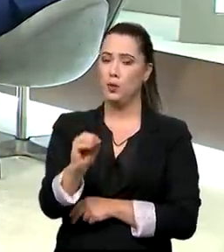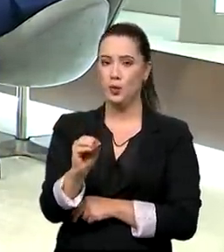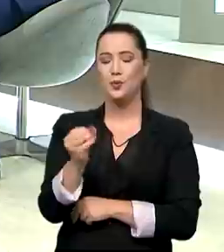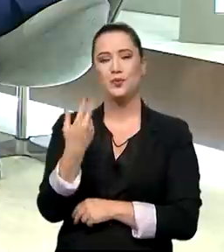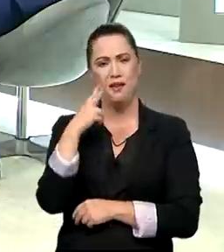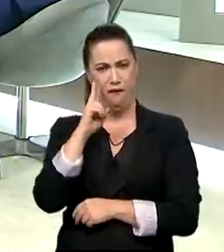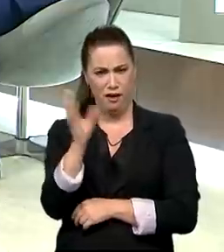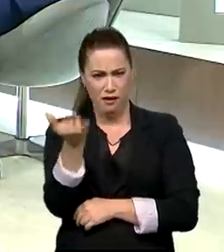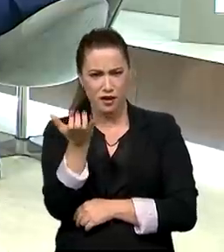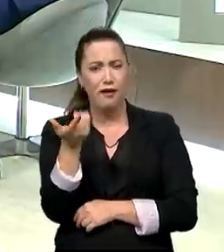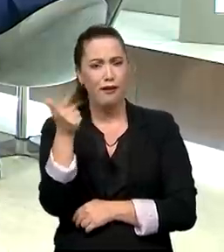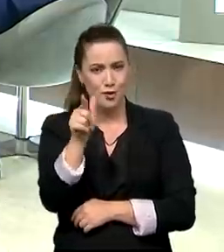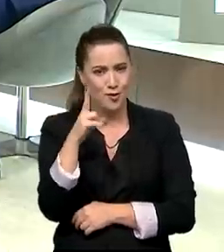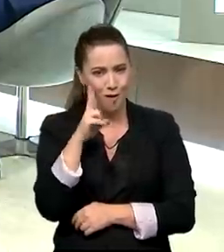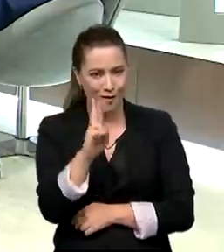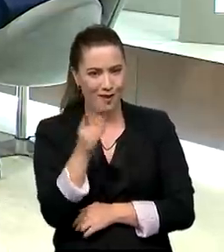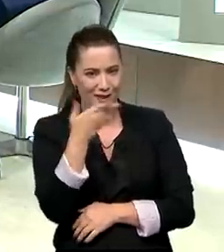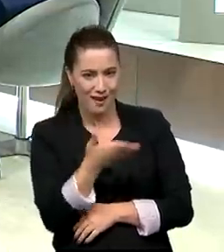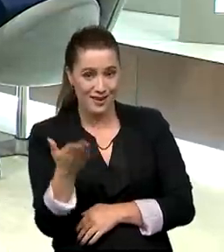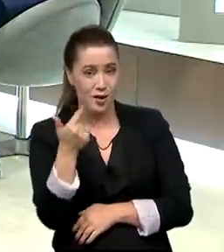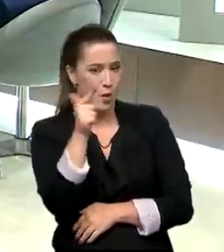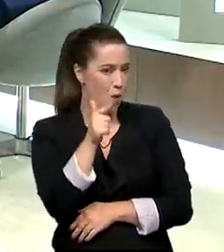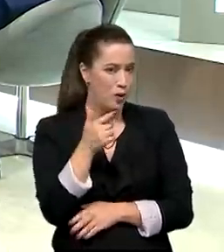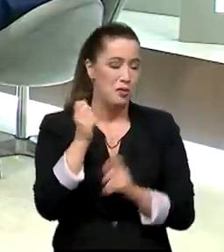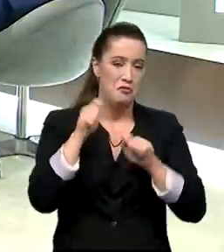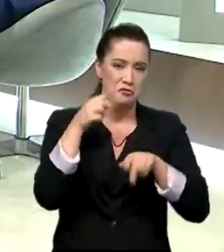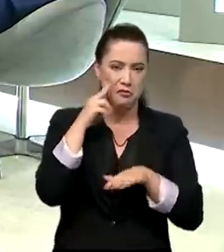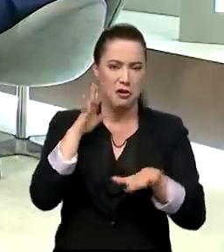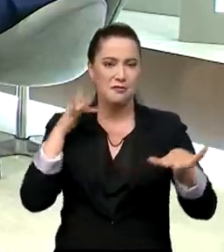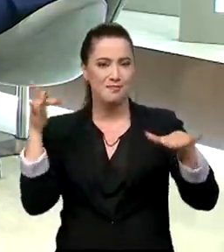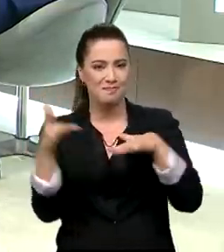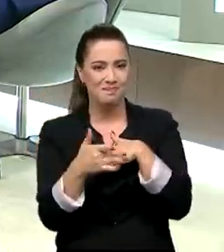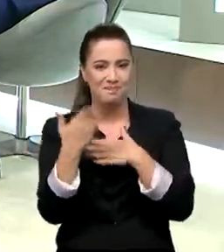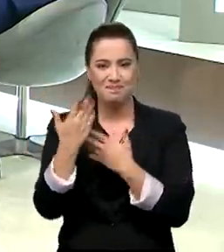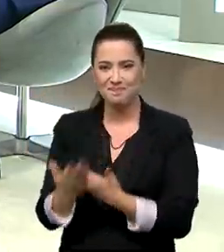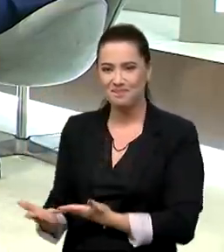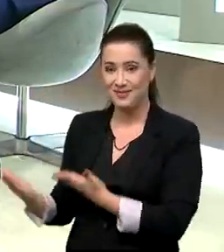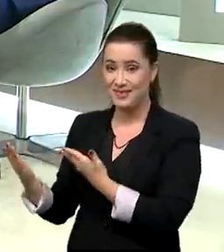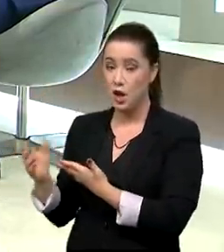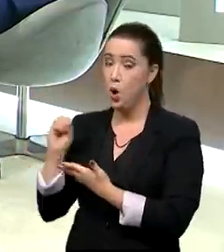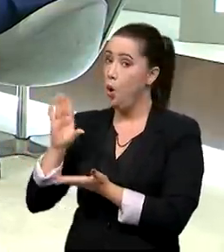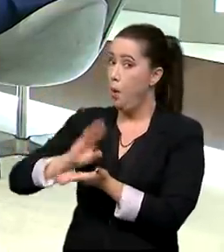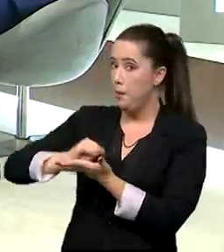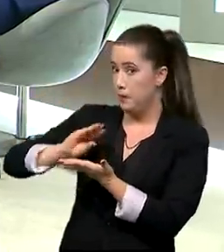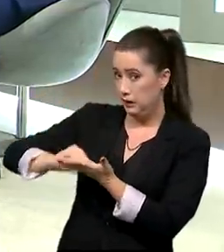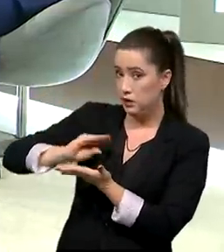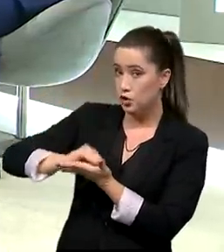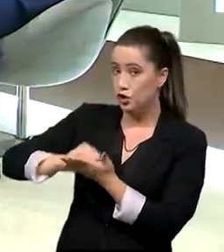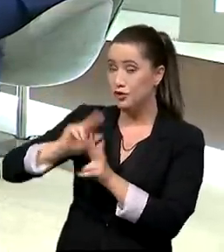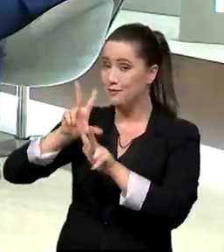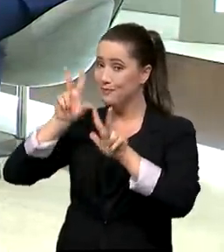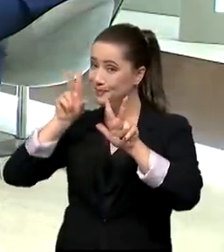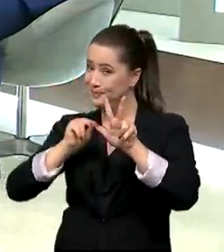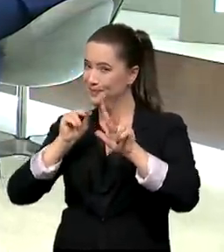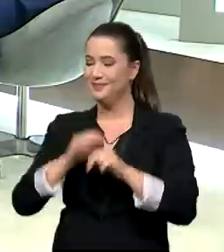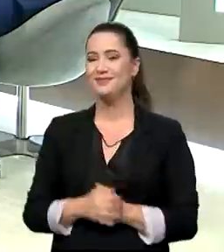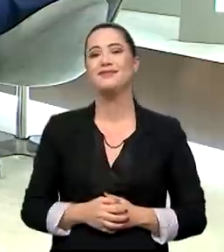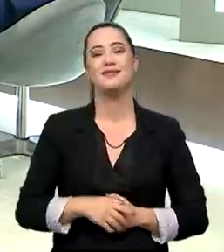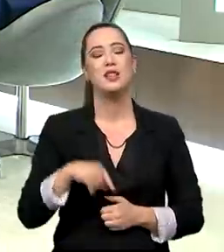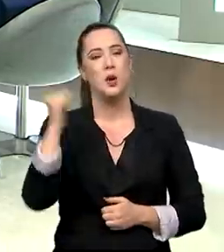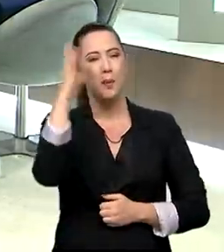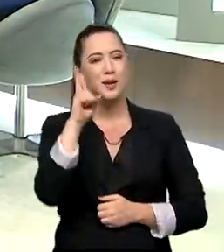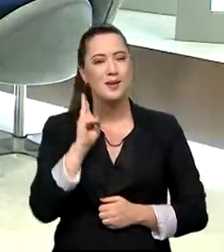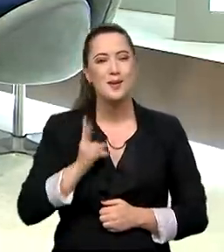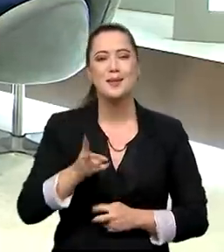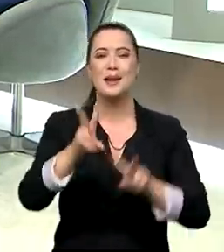Se você quiser rever esta ou outras entrevistas, é só acompanhar as nossas redes sociais ou baixar o TV Brasil Play. E o